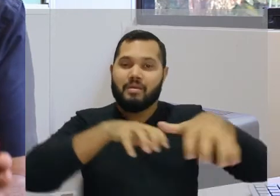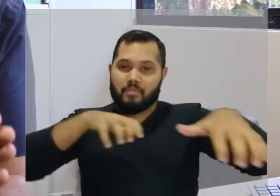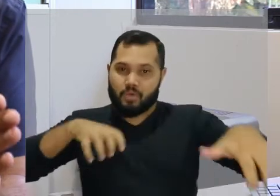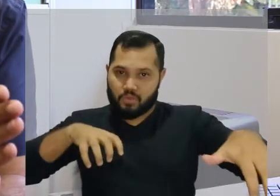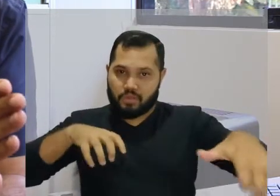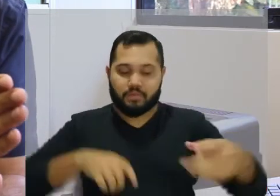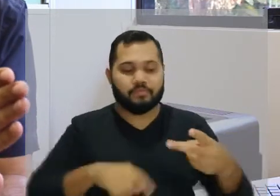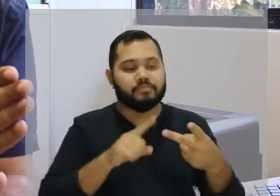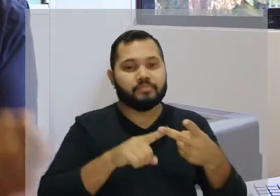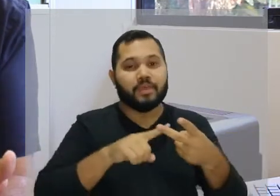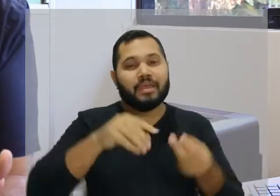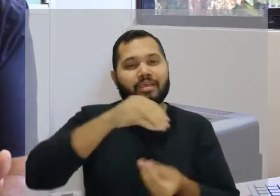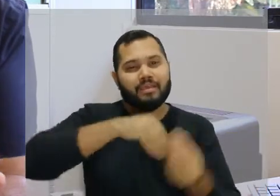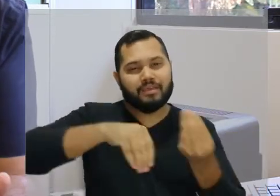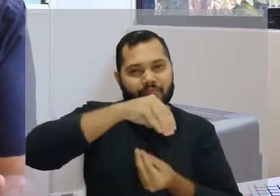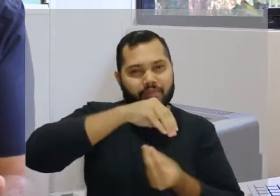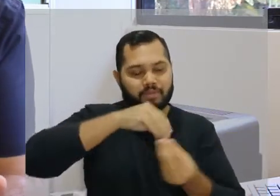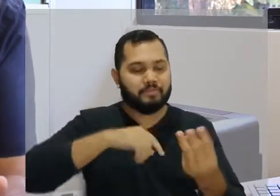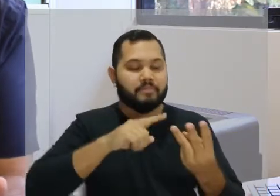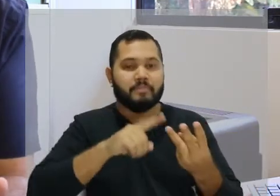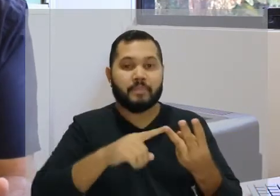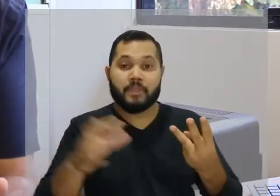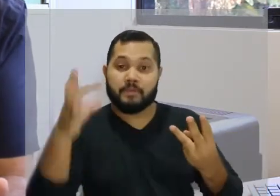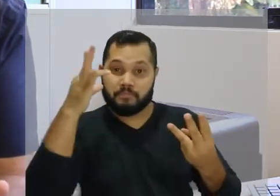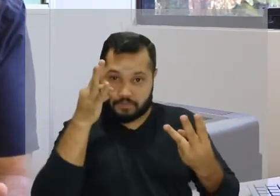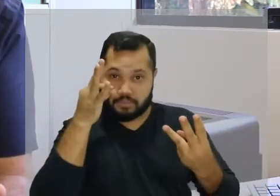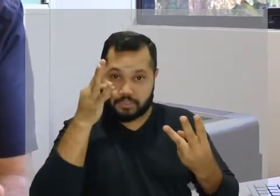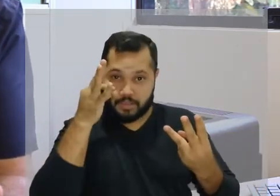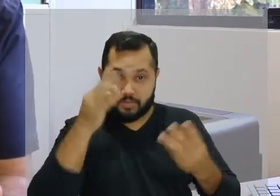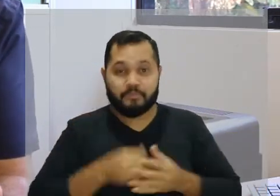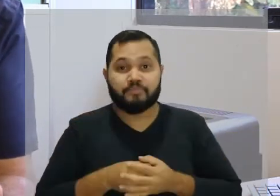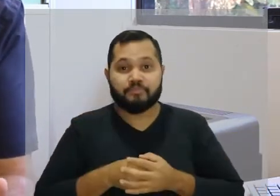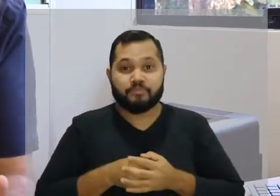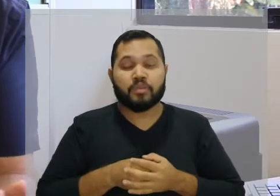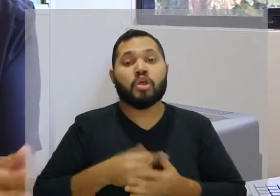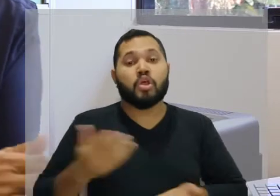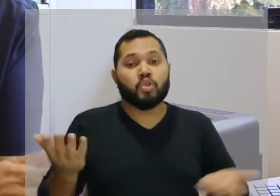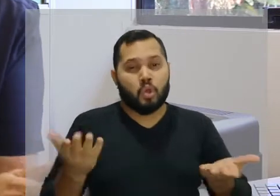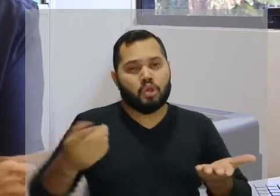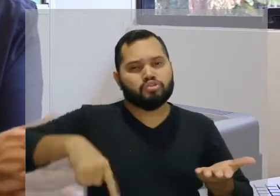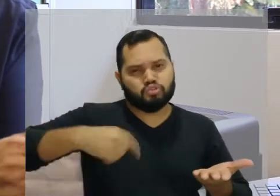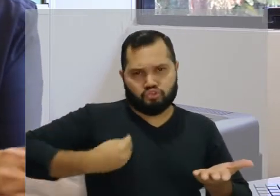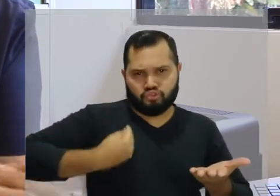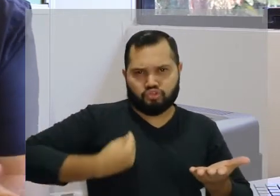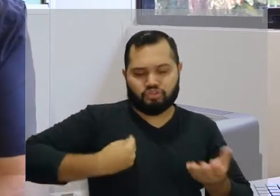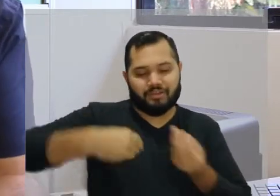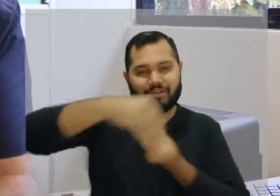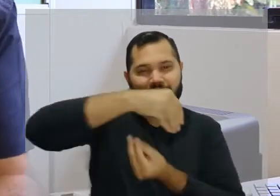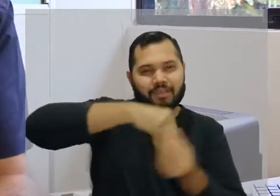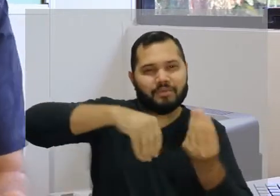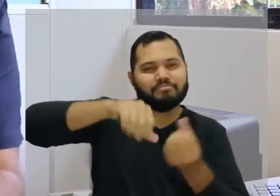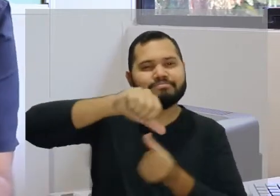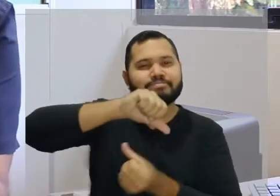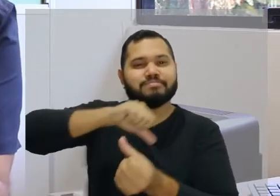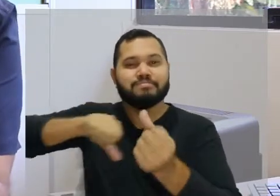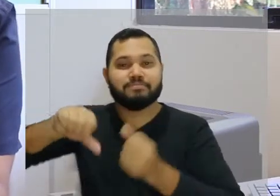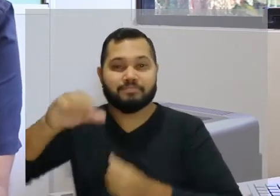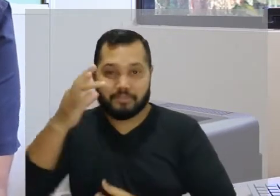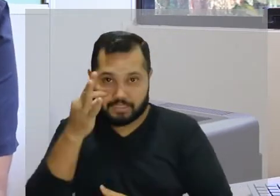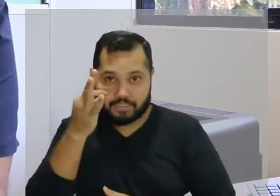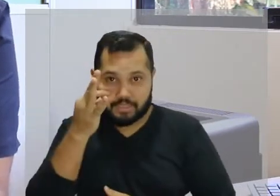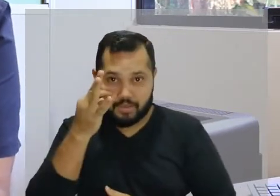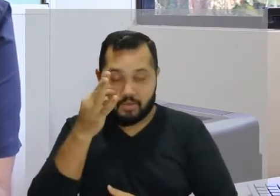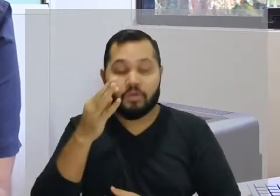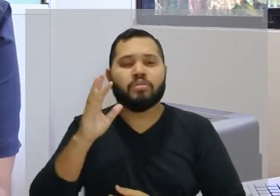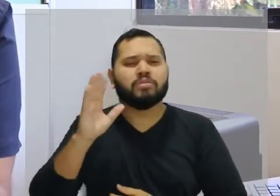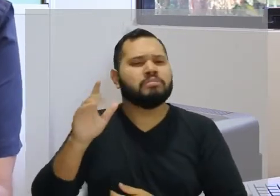remota, a híbrida e a presencial. Nós estamos avançando já do híbrido